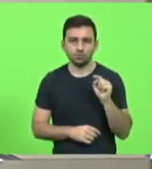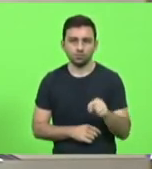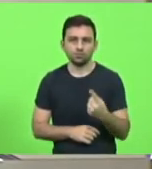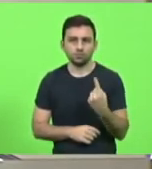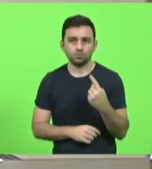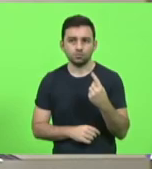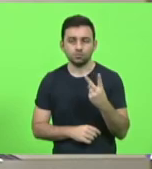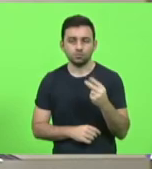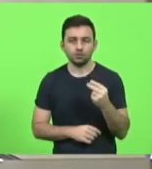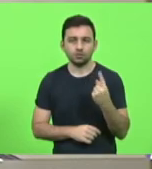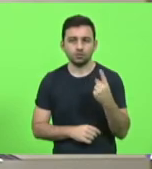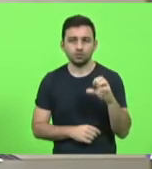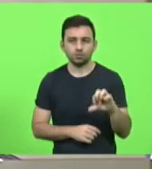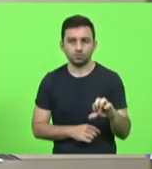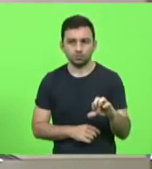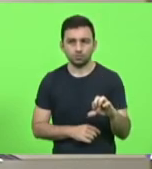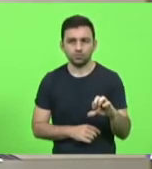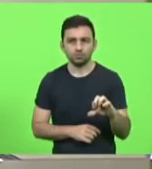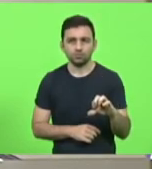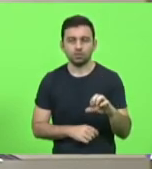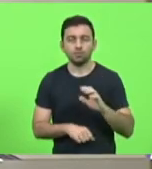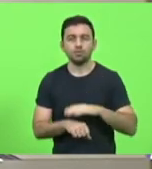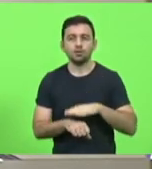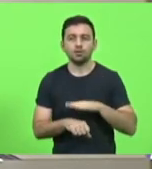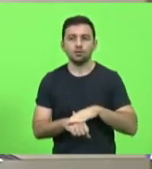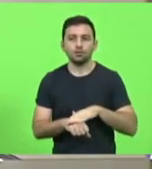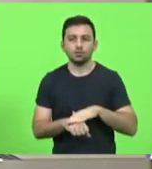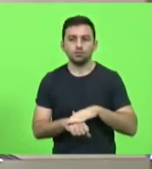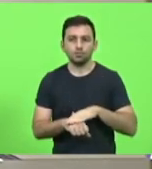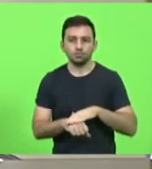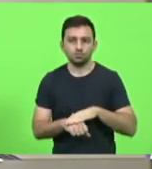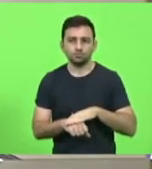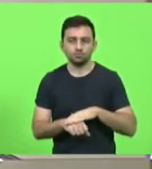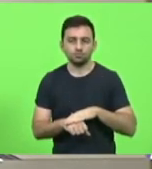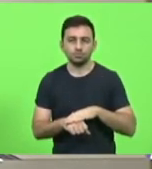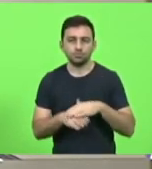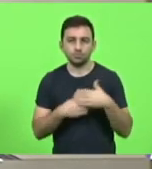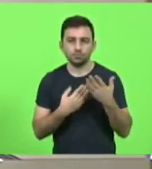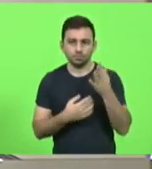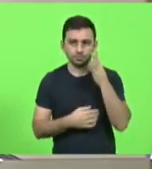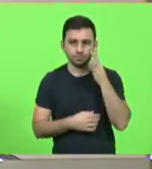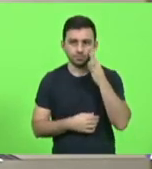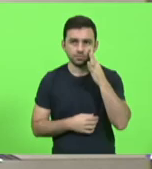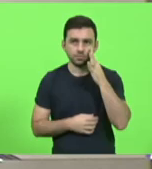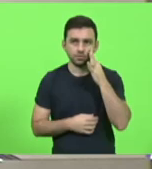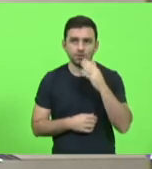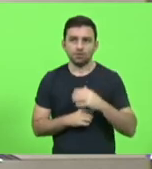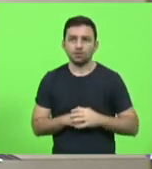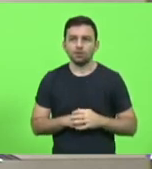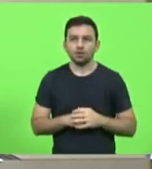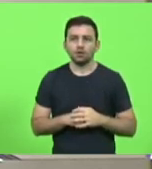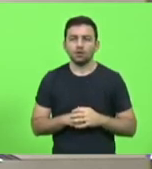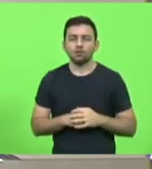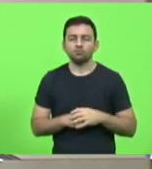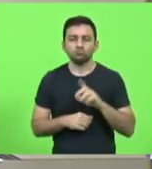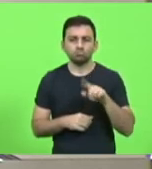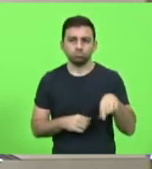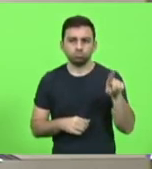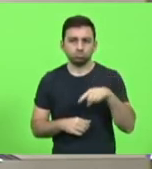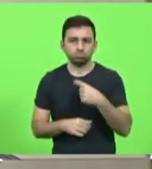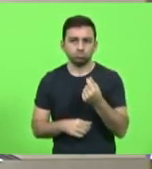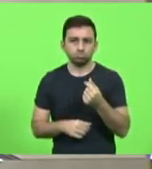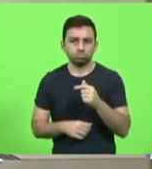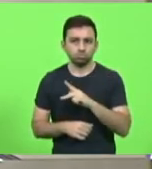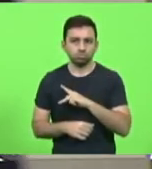2019. Autor, deputado Fernando Kelling, dispõe sobre a vedação do uso de recursos públicos